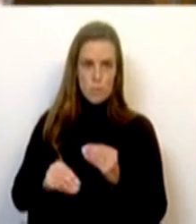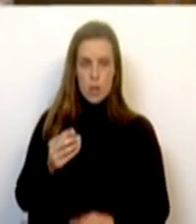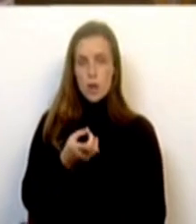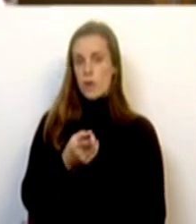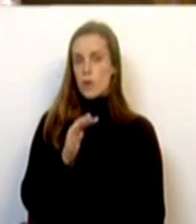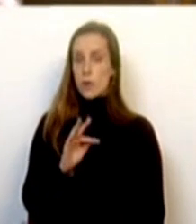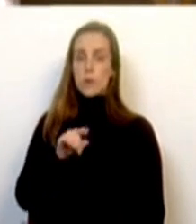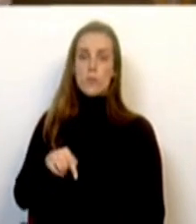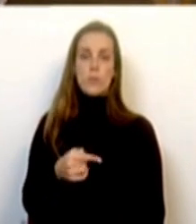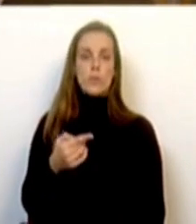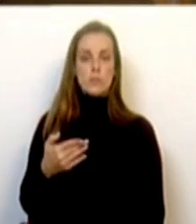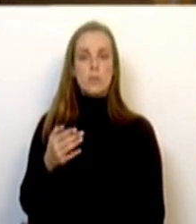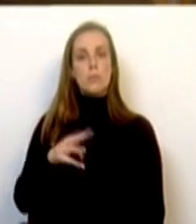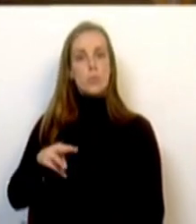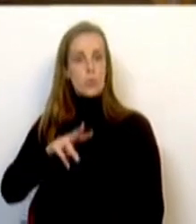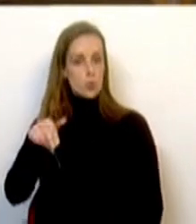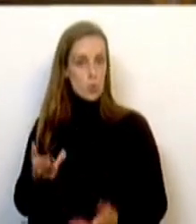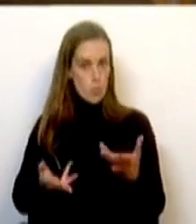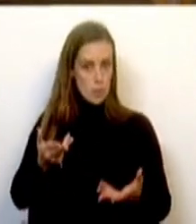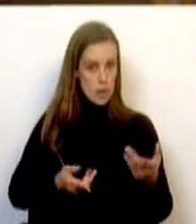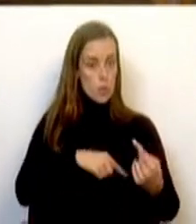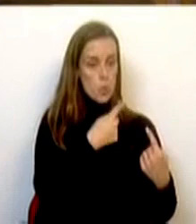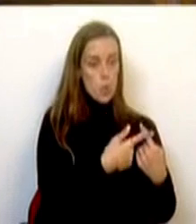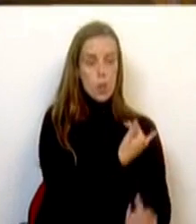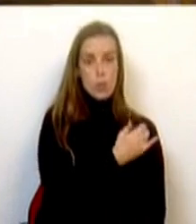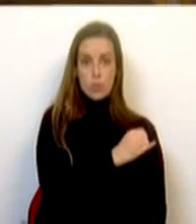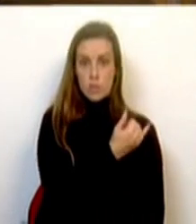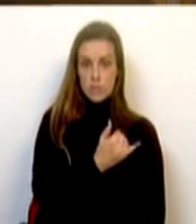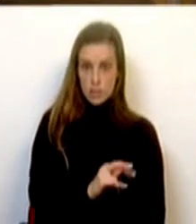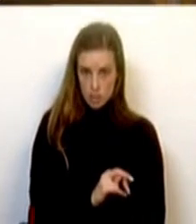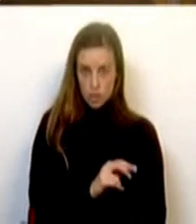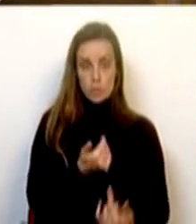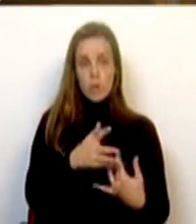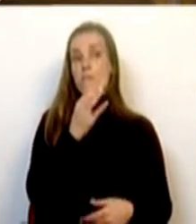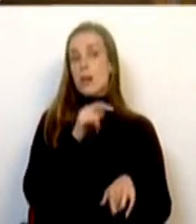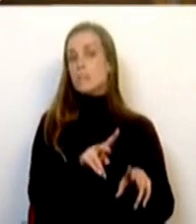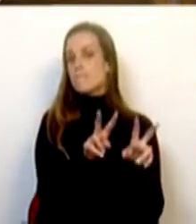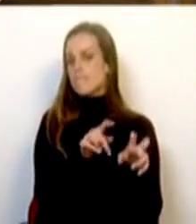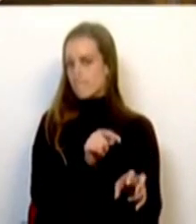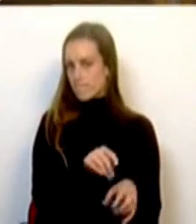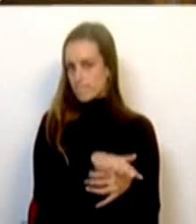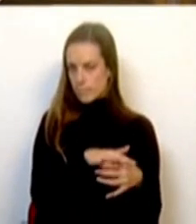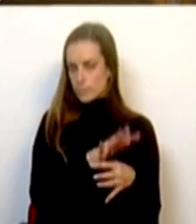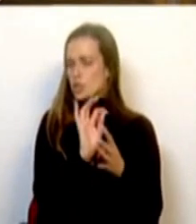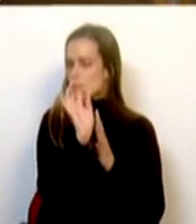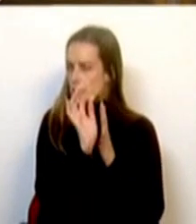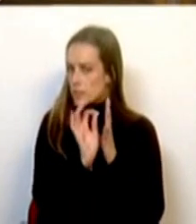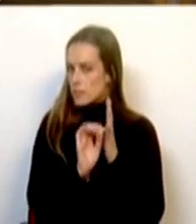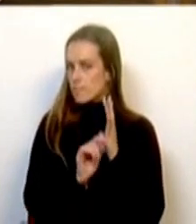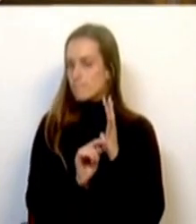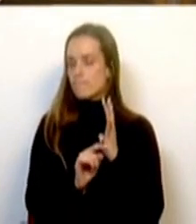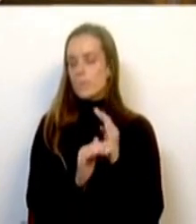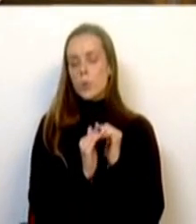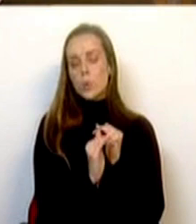,7 milhões de euros do que em relação a 2023, mas falamos aqui neste ponto de uma medida muito específica que é a